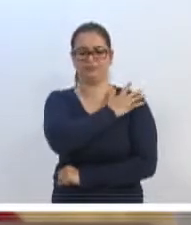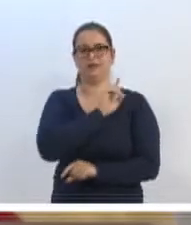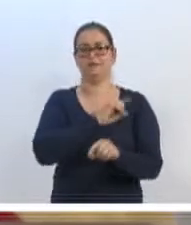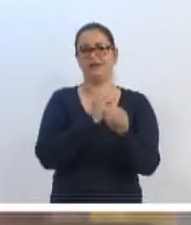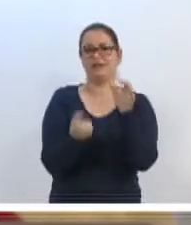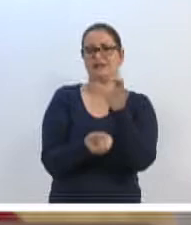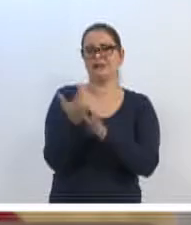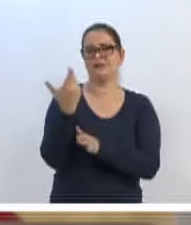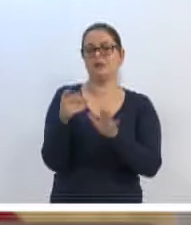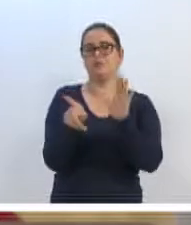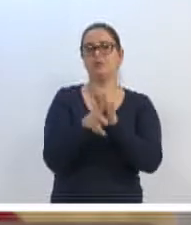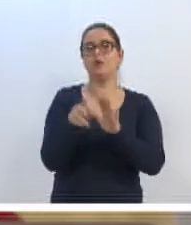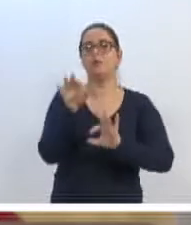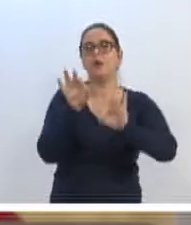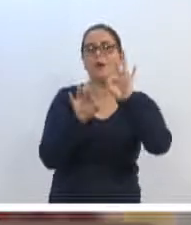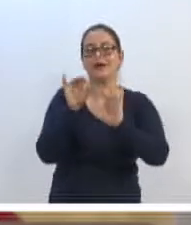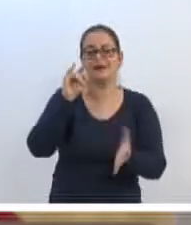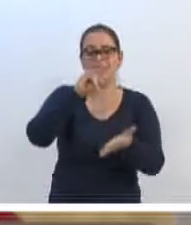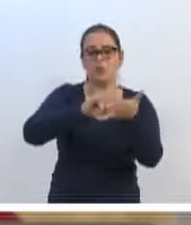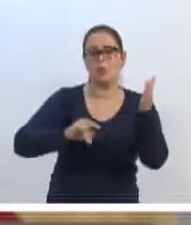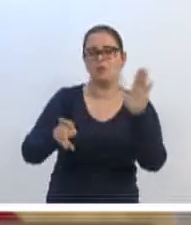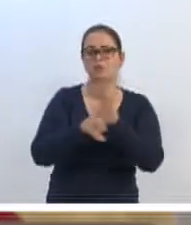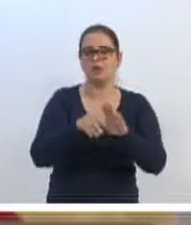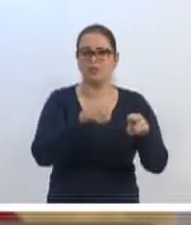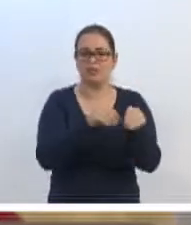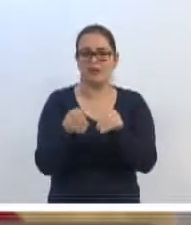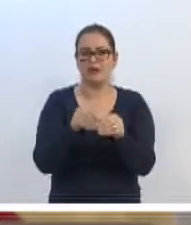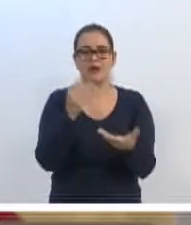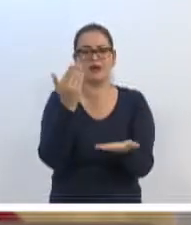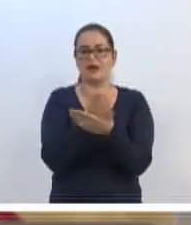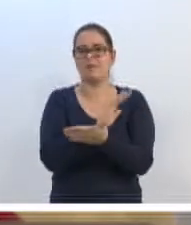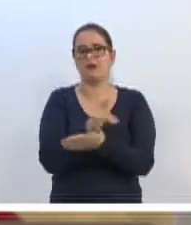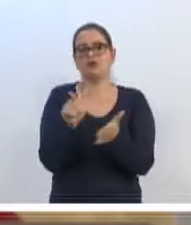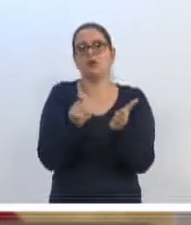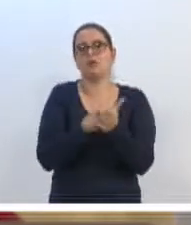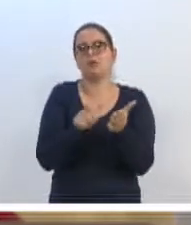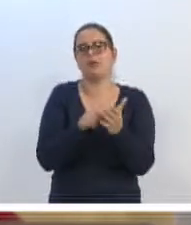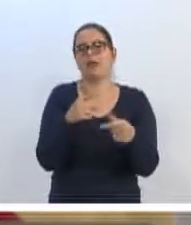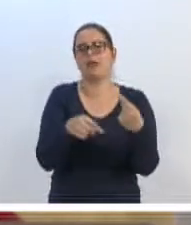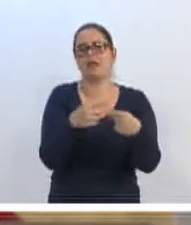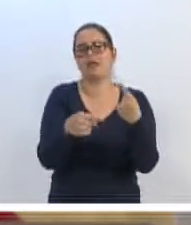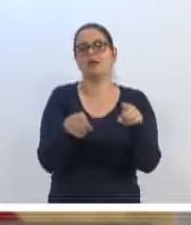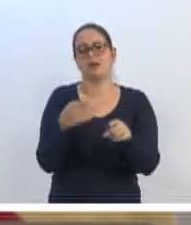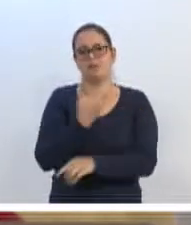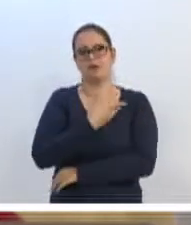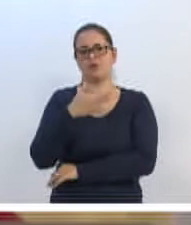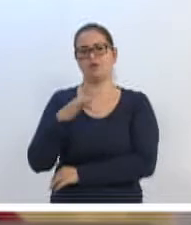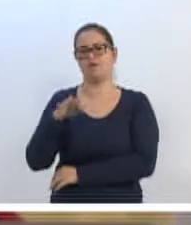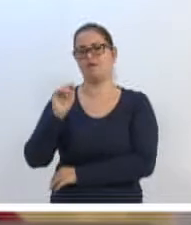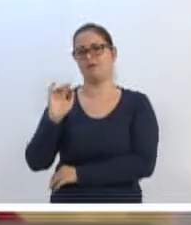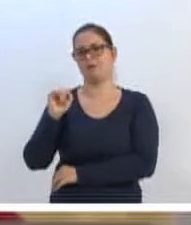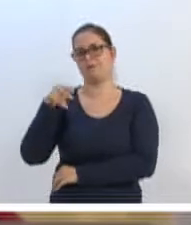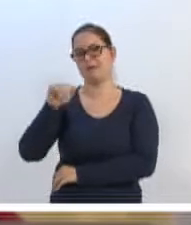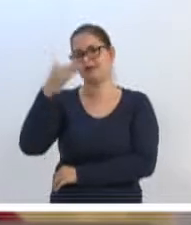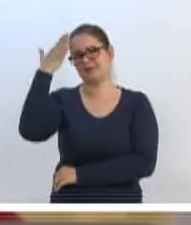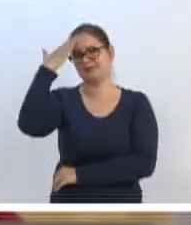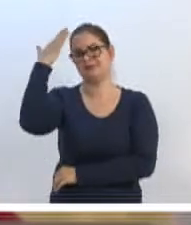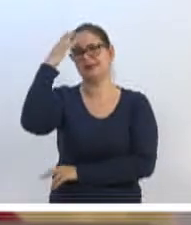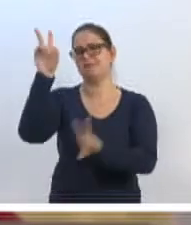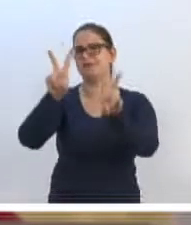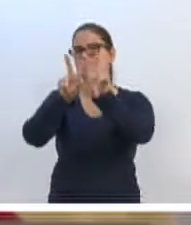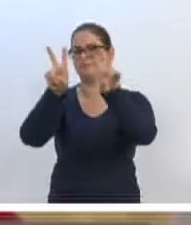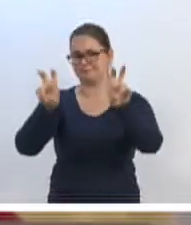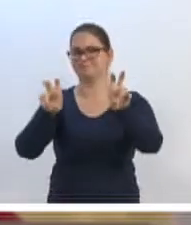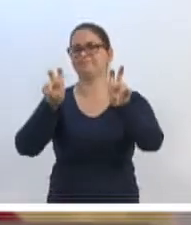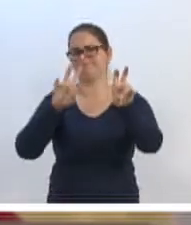Secretaria de Regulatização Fundiária, um dos seus objetivos era tirar do papel isso, e o meu amigo Fabene, também, que nos olha, obviamente, sabe a respeito do